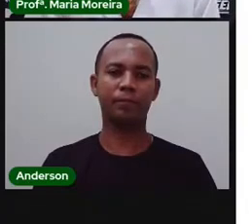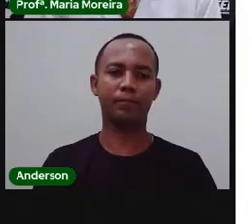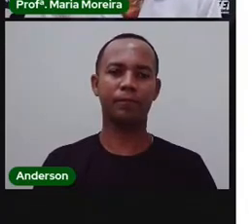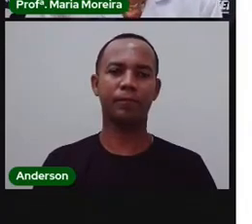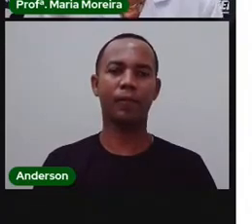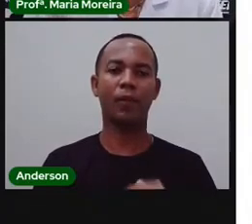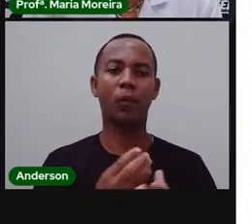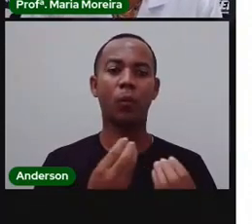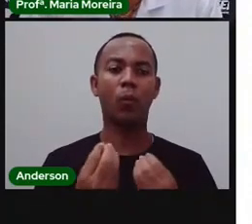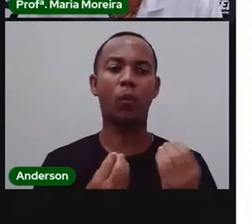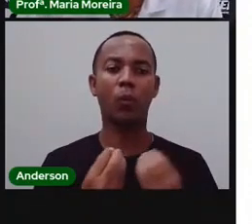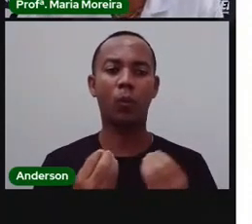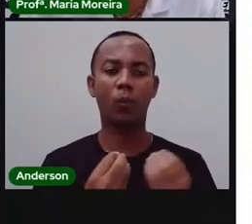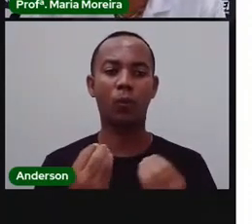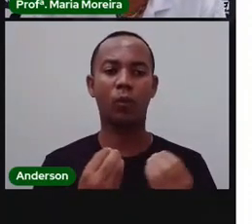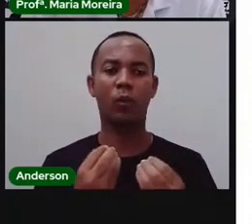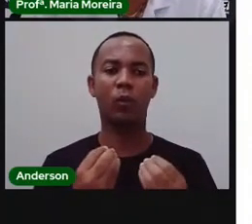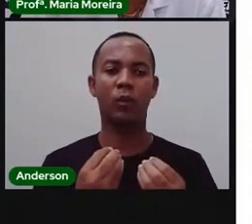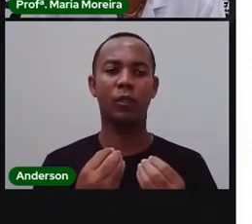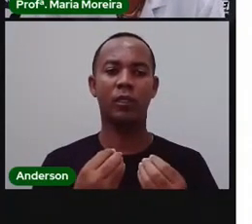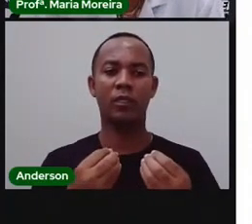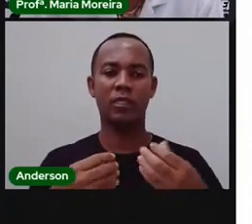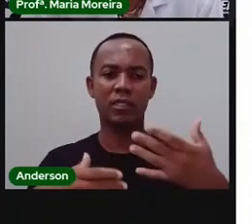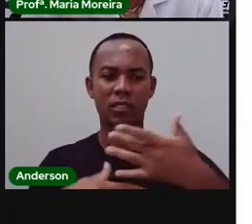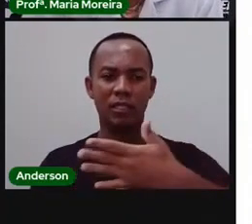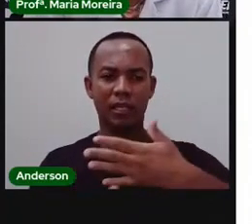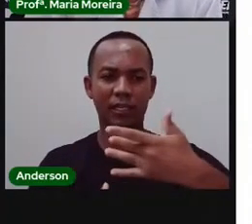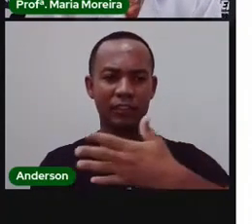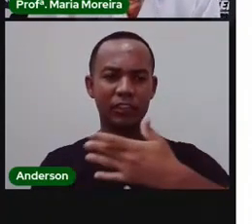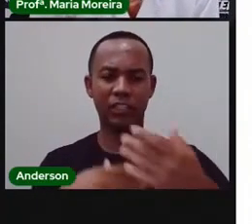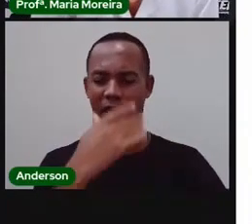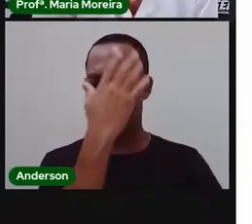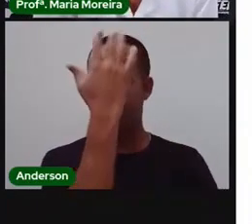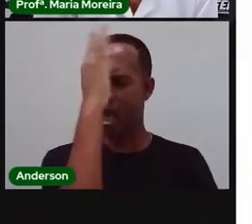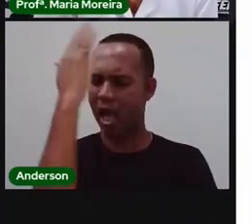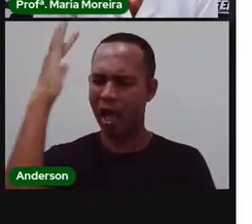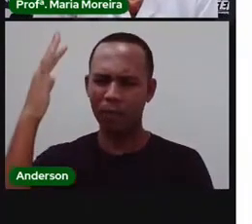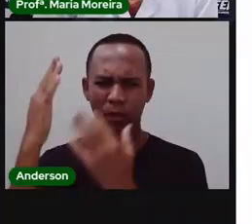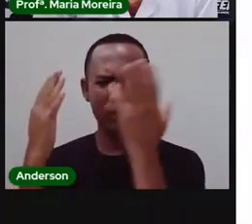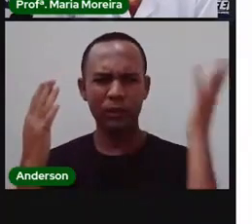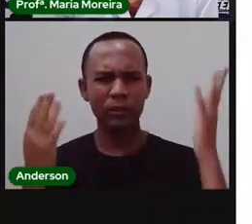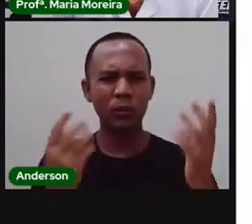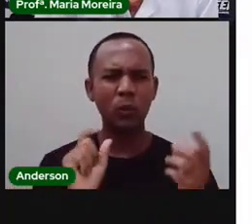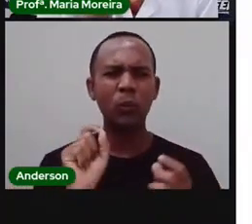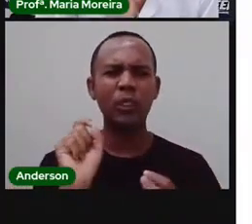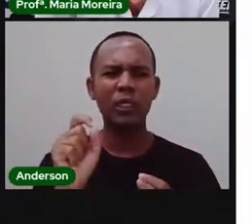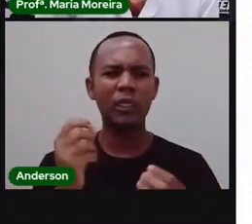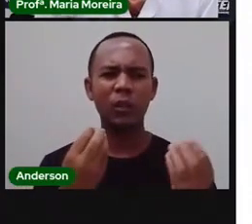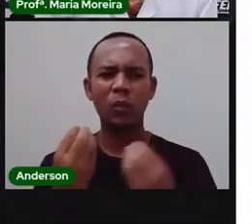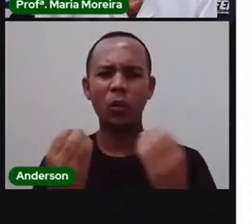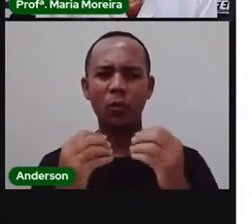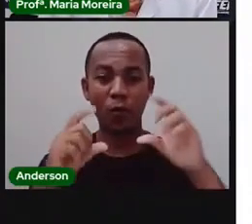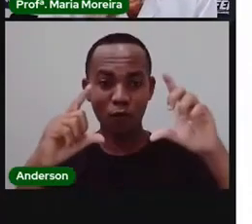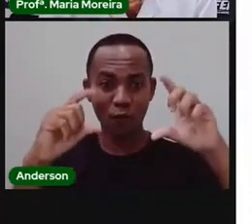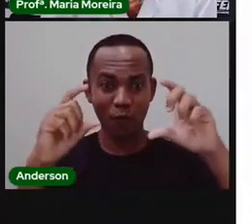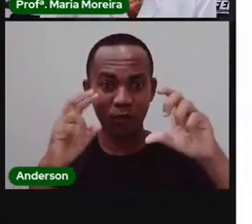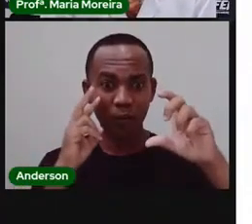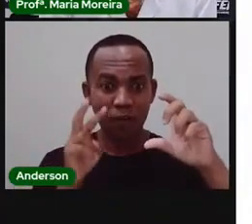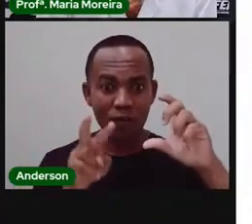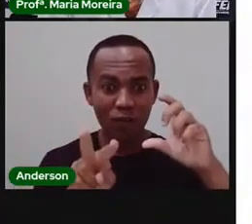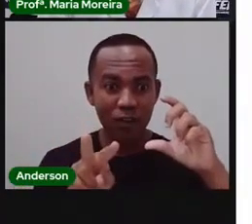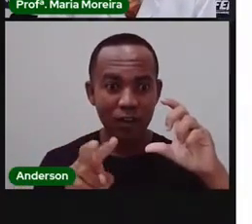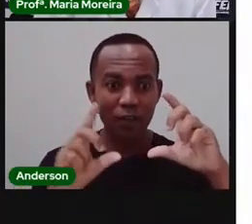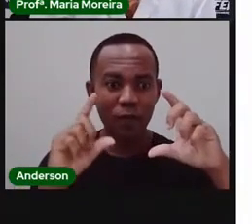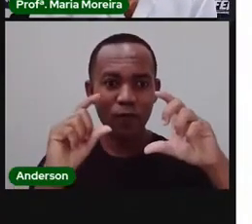arborização do município. Quem sabe aí o que é arborização? A foto aí já está dando uma dica, uma foto